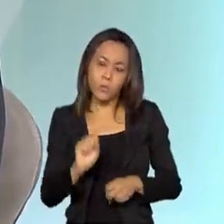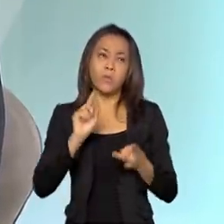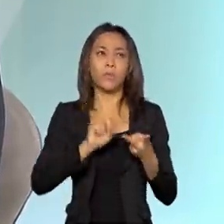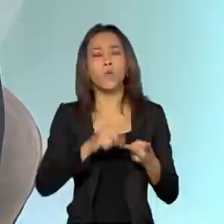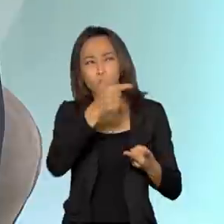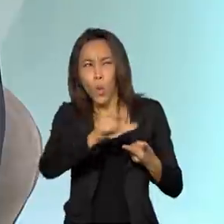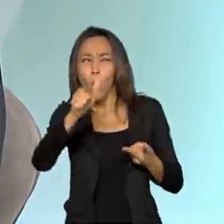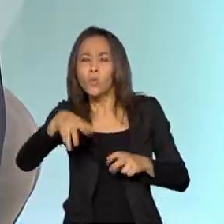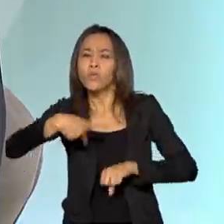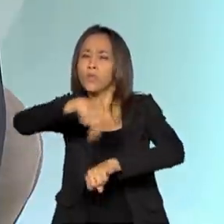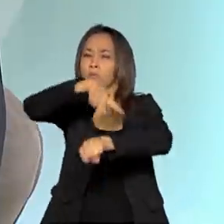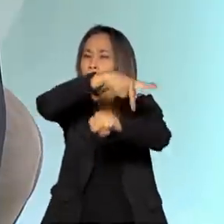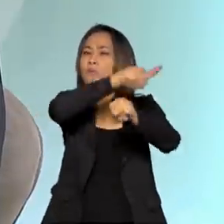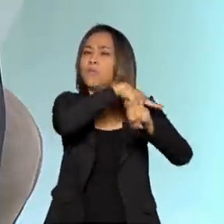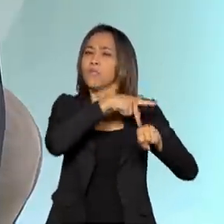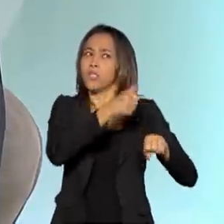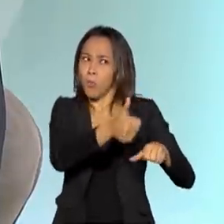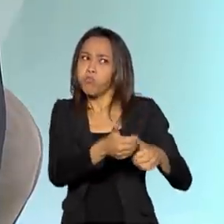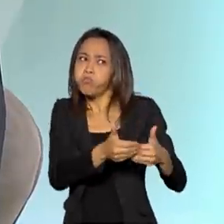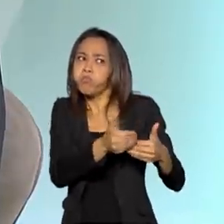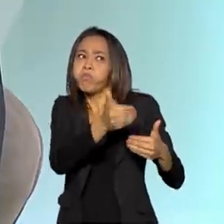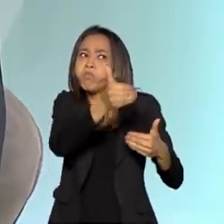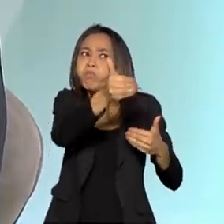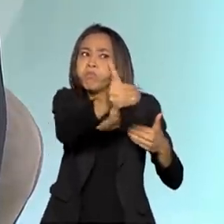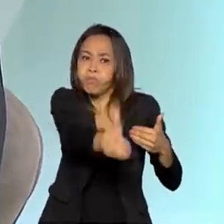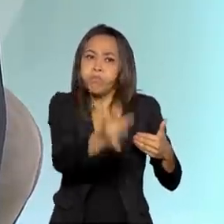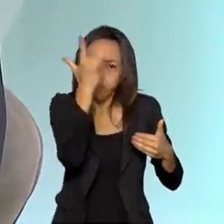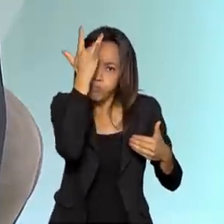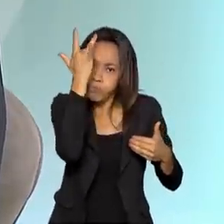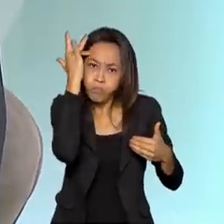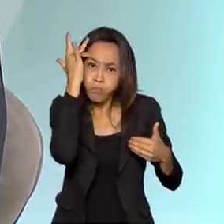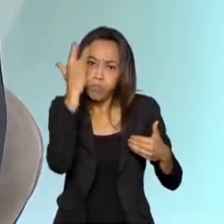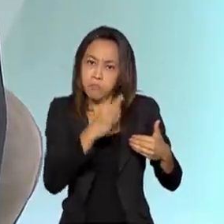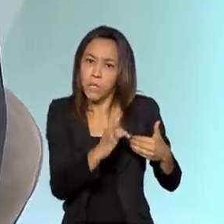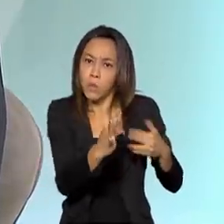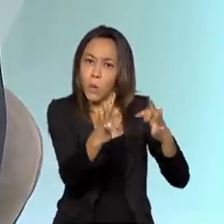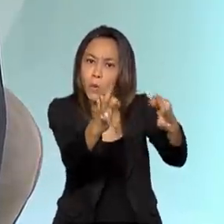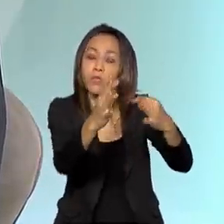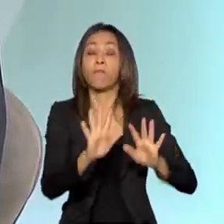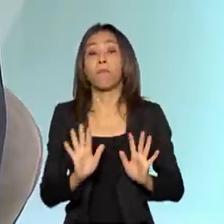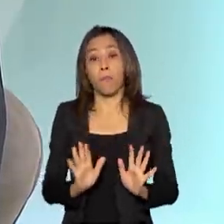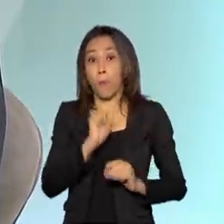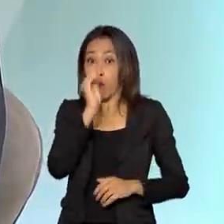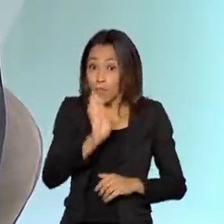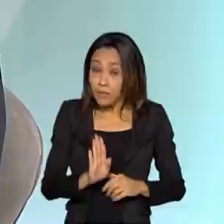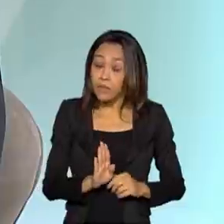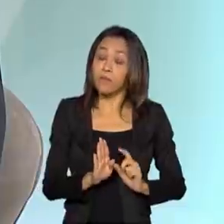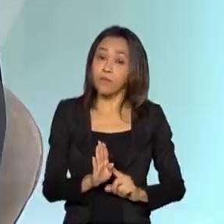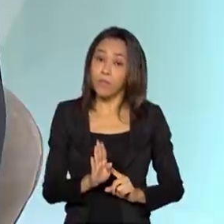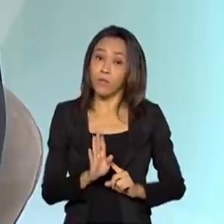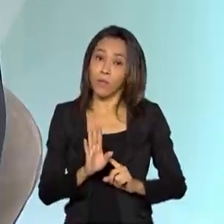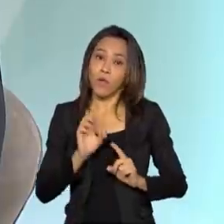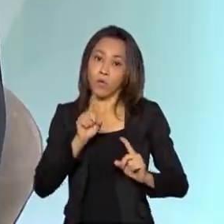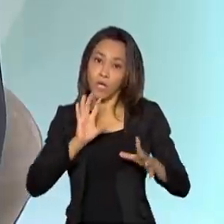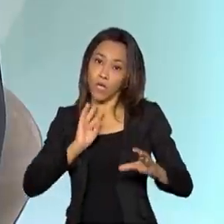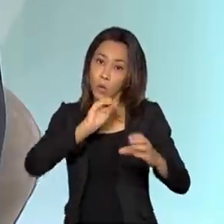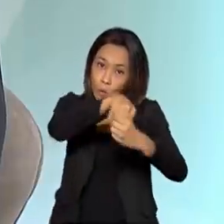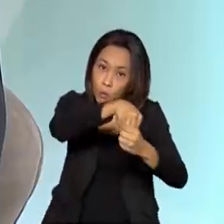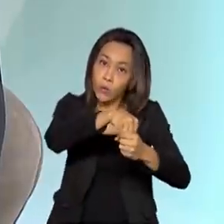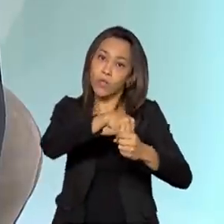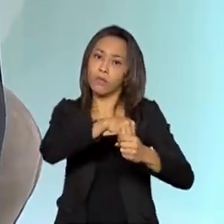que estão com uma dianteira. Contudo, quando o Brasil se insere nesse processo, nesse ano, não está